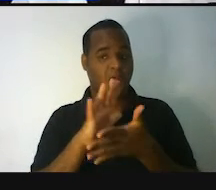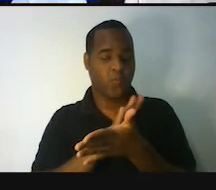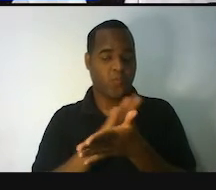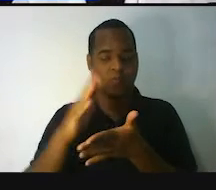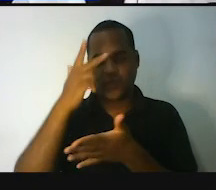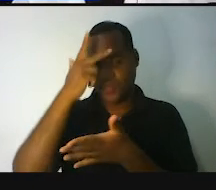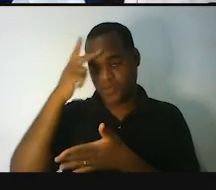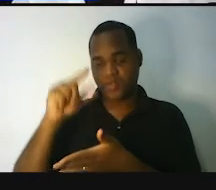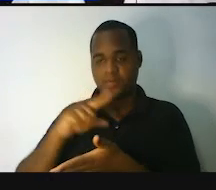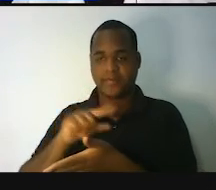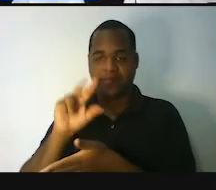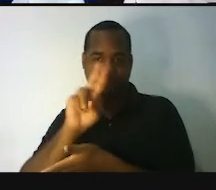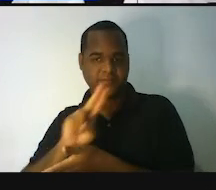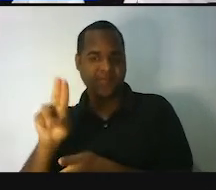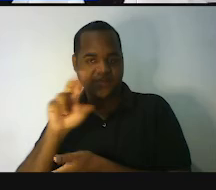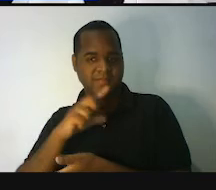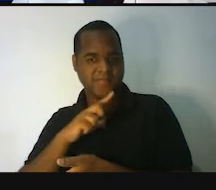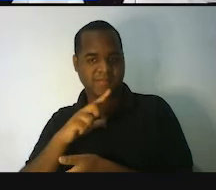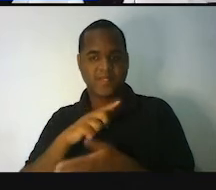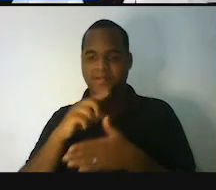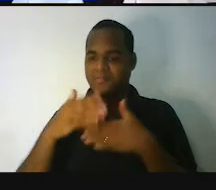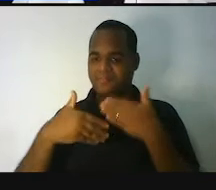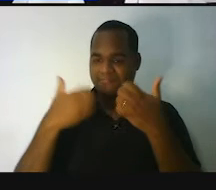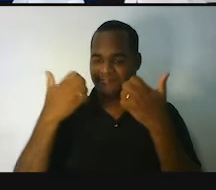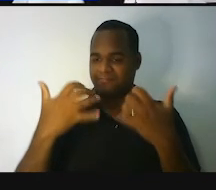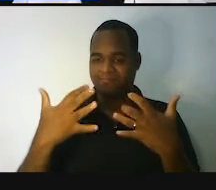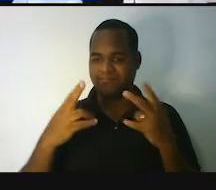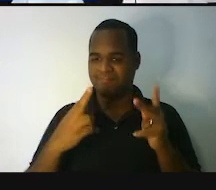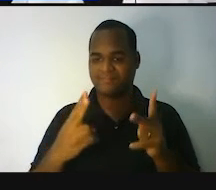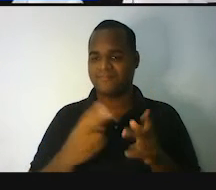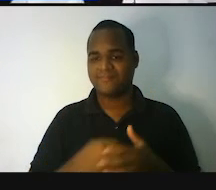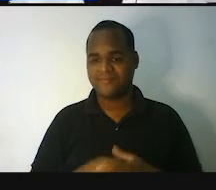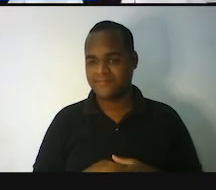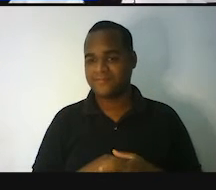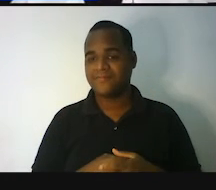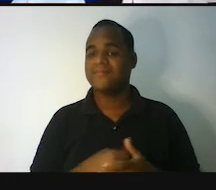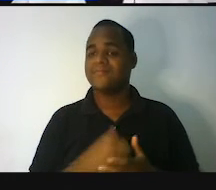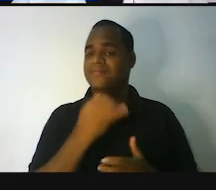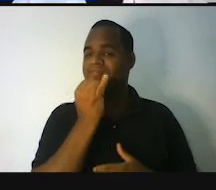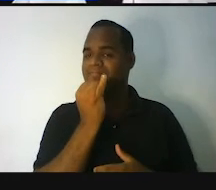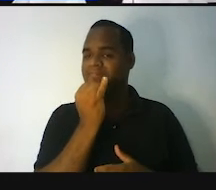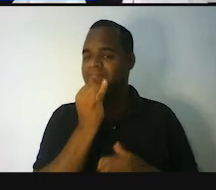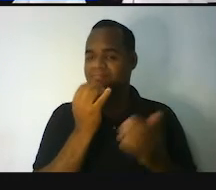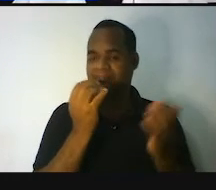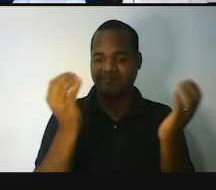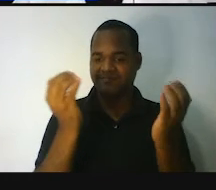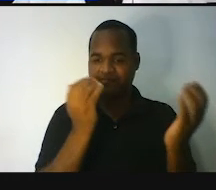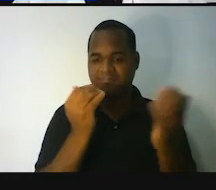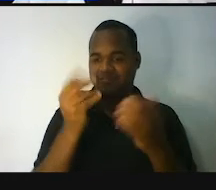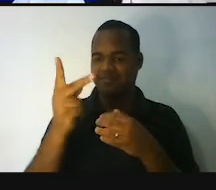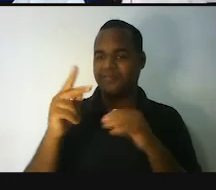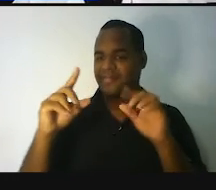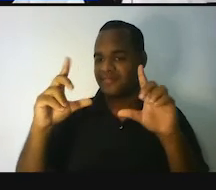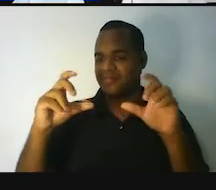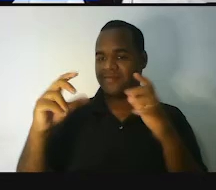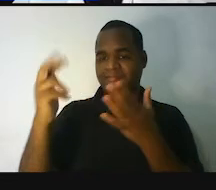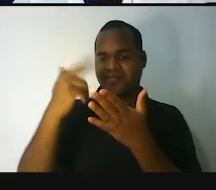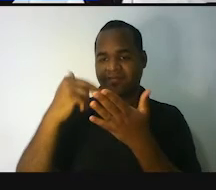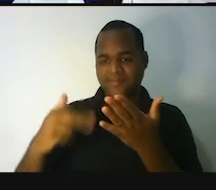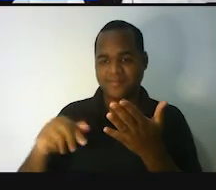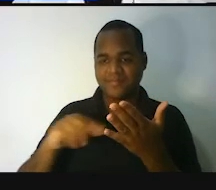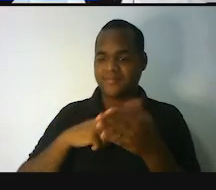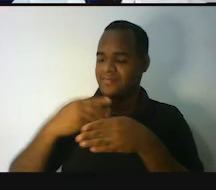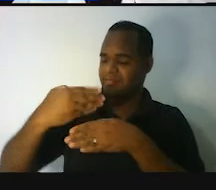costumam usar essa medida aqui, falar dessa medida, tá? Então, por exemplo, esse desenhozinho aí, esse muro, essa